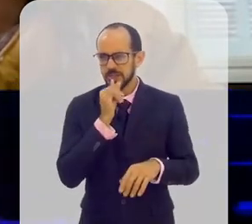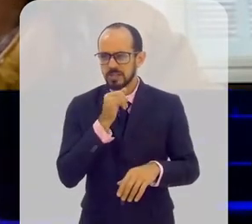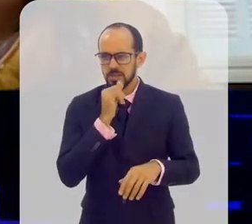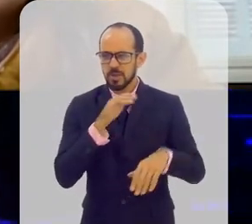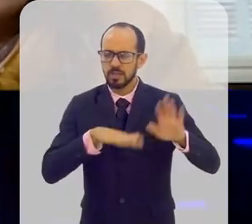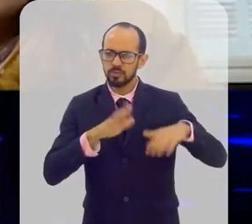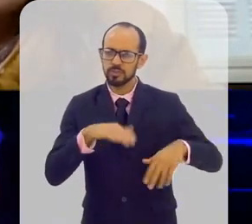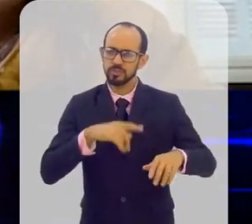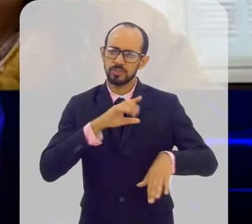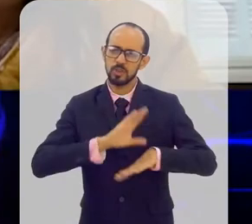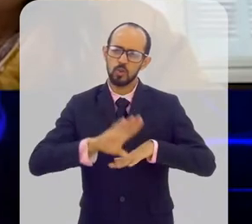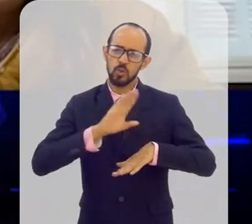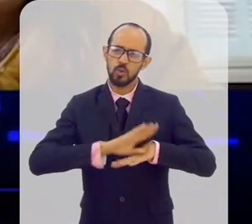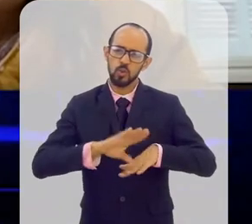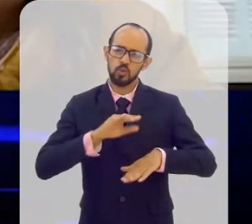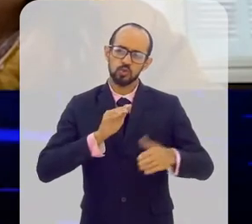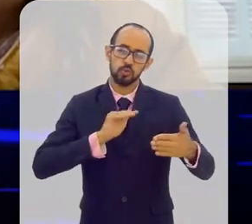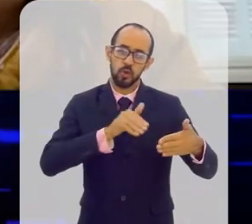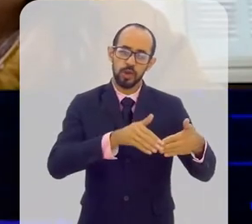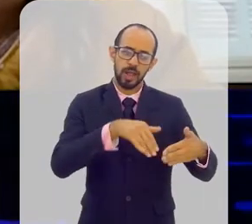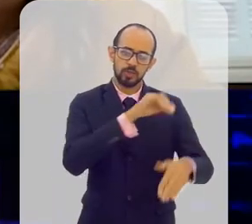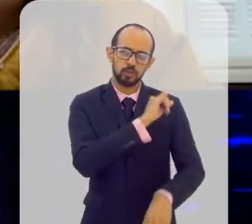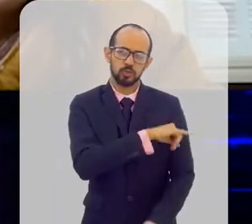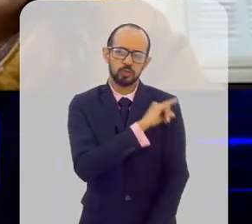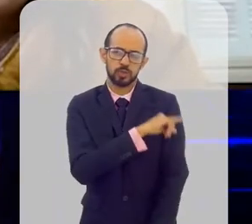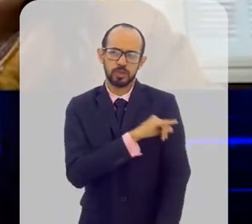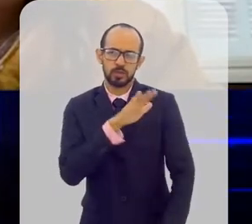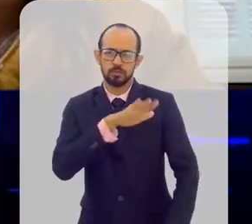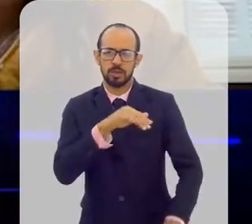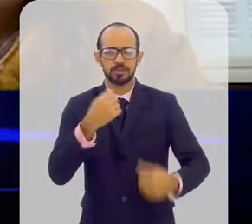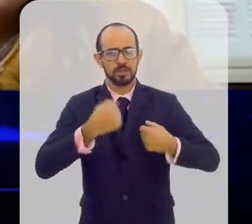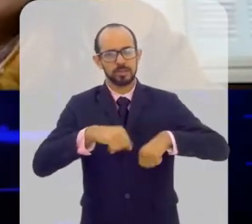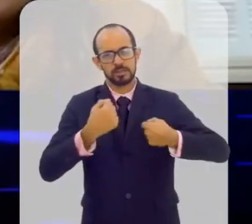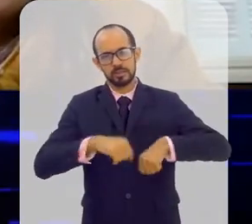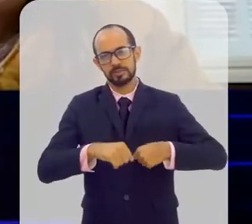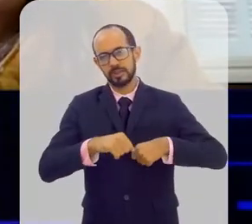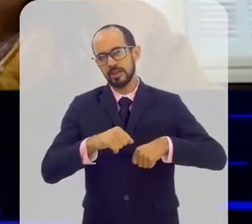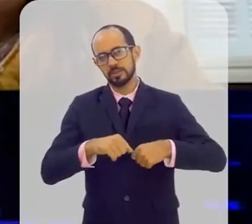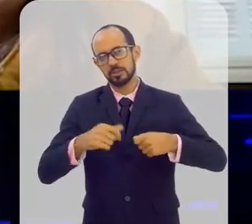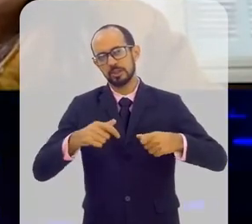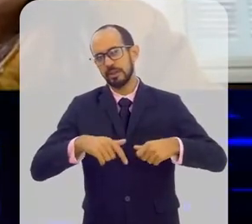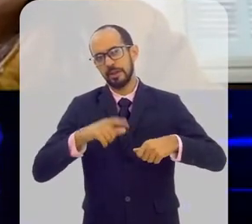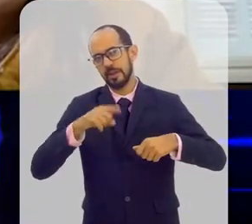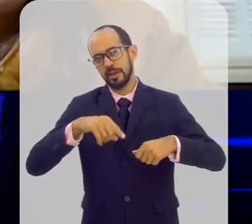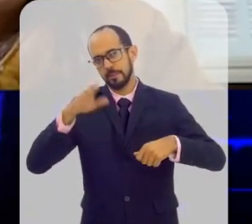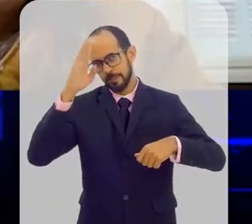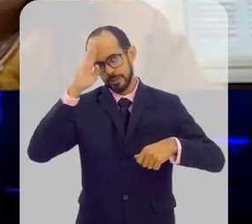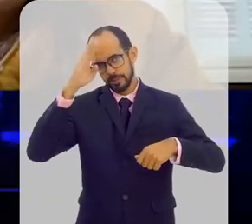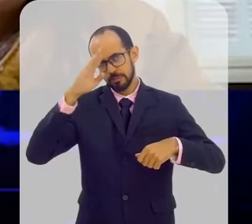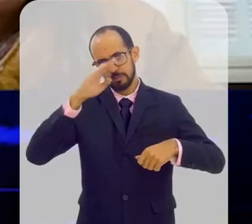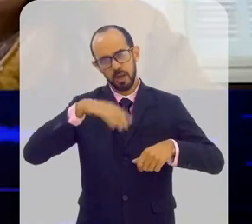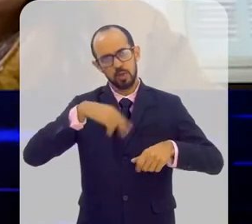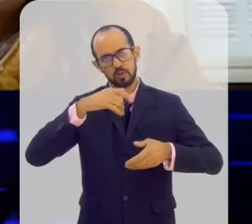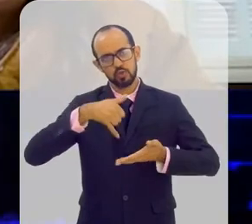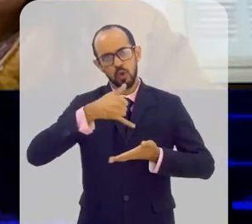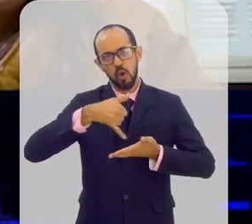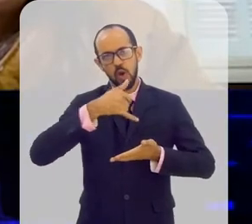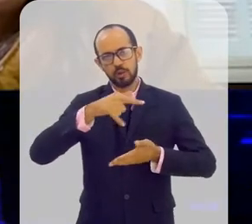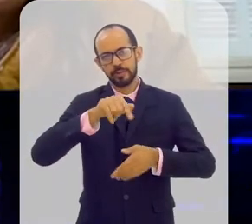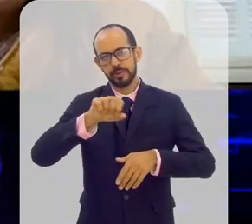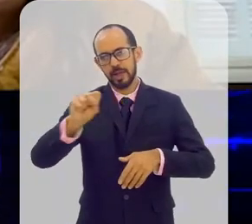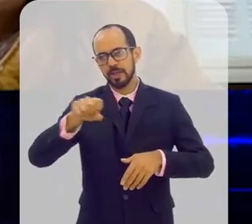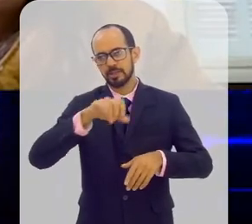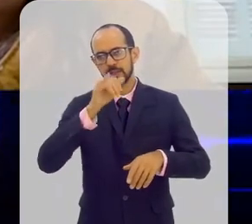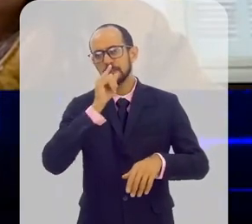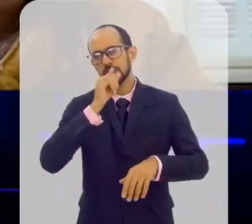Muitos, a gente tem cursos, por exemplo, concentrados na cidade do Rio de Janeiro, embora a demanda maior aconteça, por exemplo, na área de